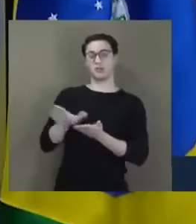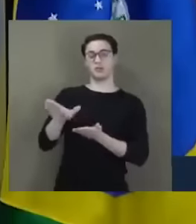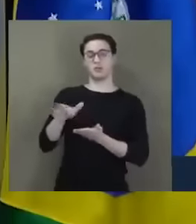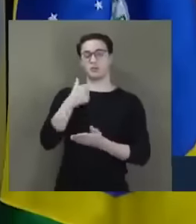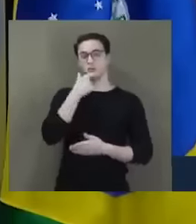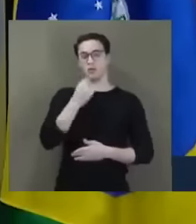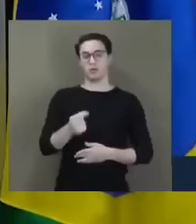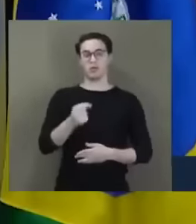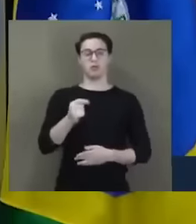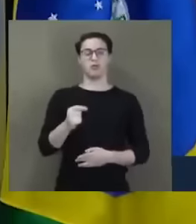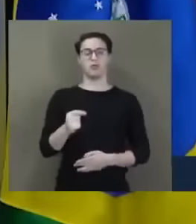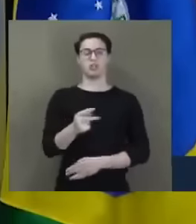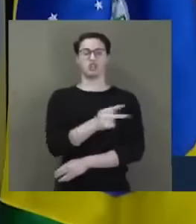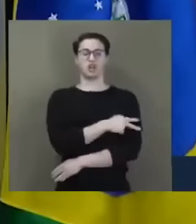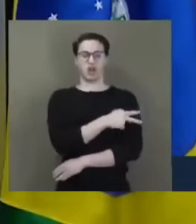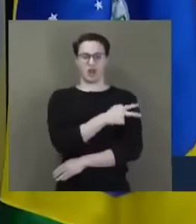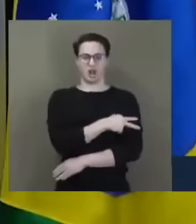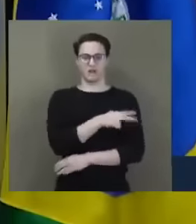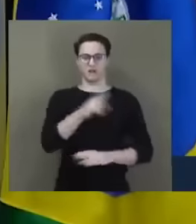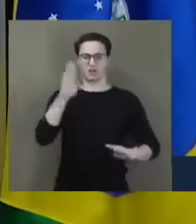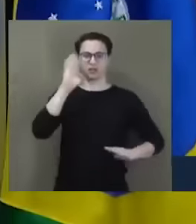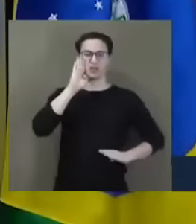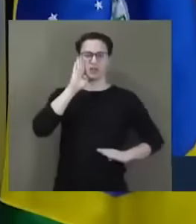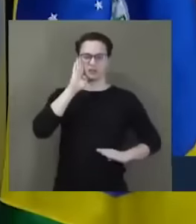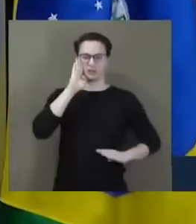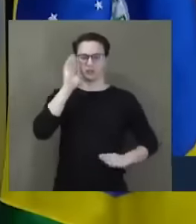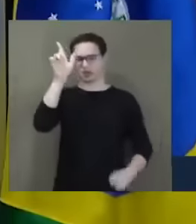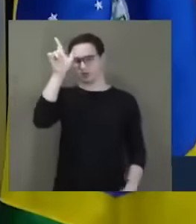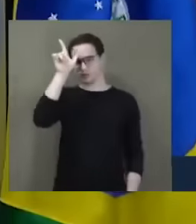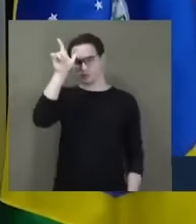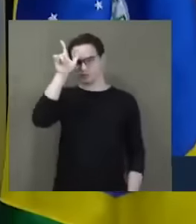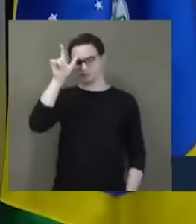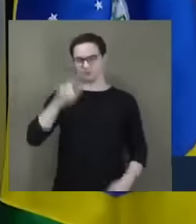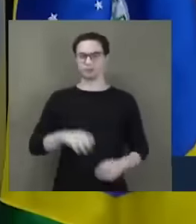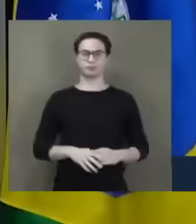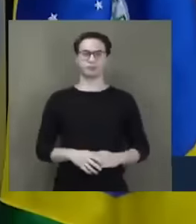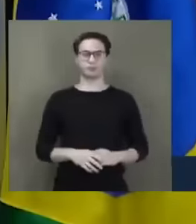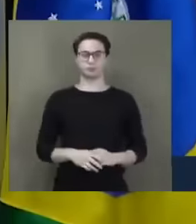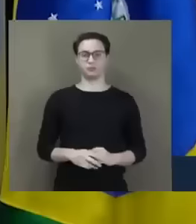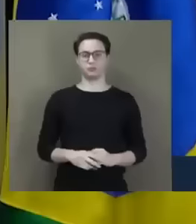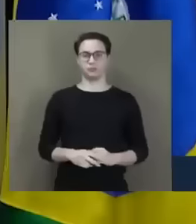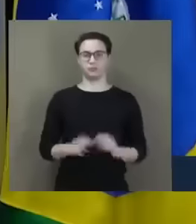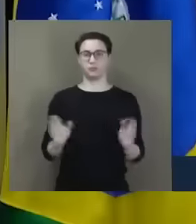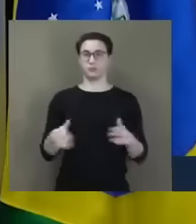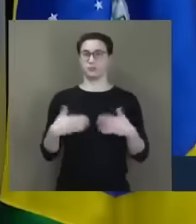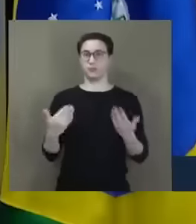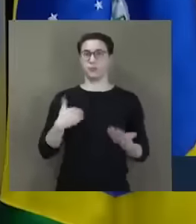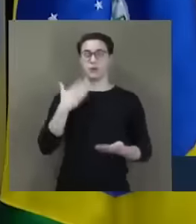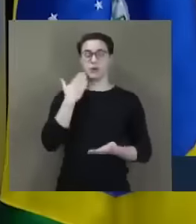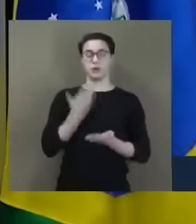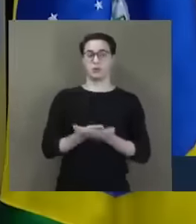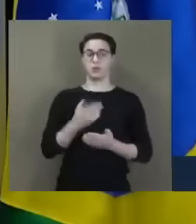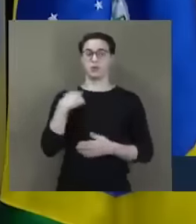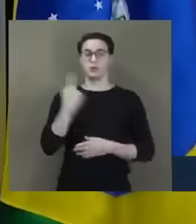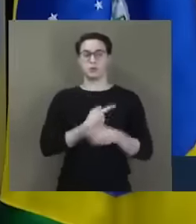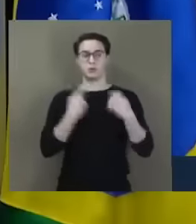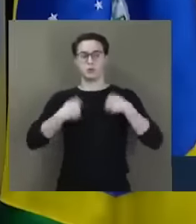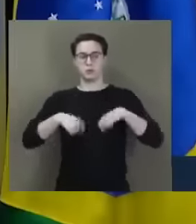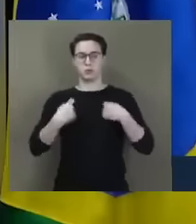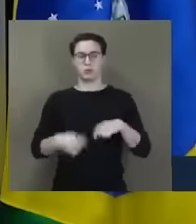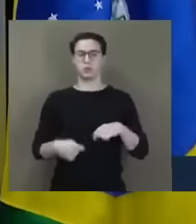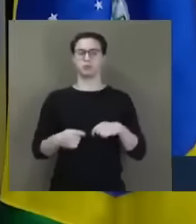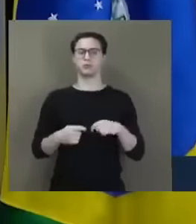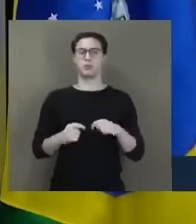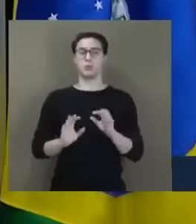chefe do Estado-Maior do Exército Alemão. Acredito que temos que estar articulados.